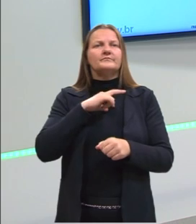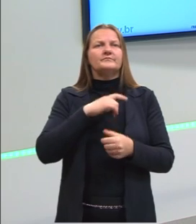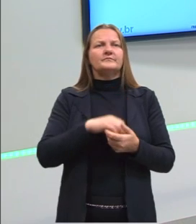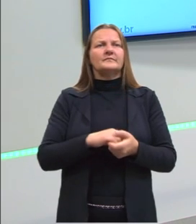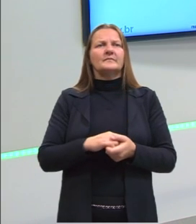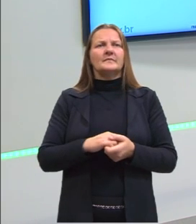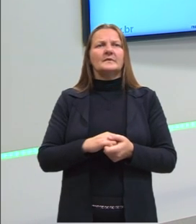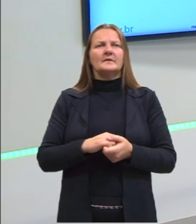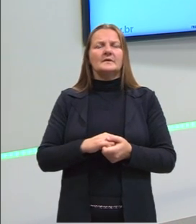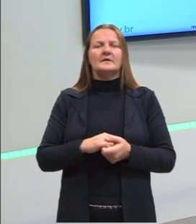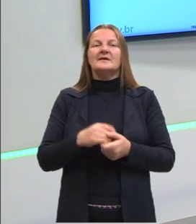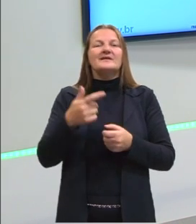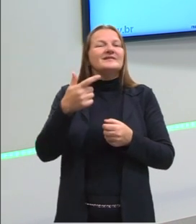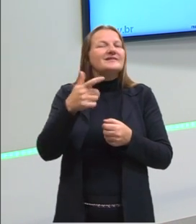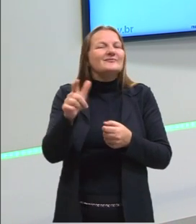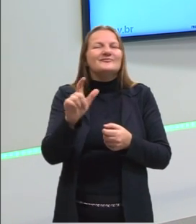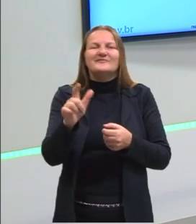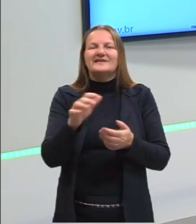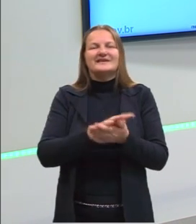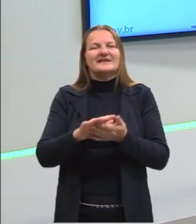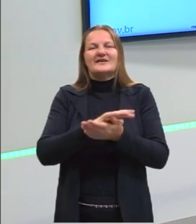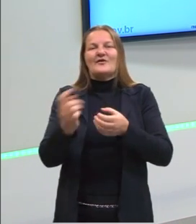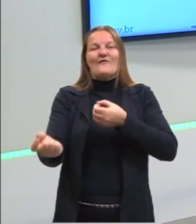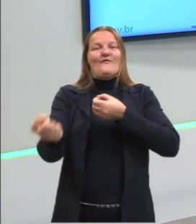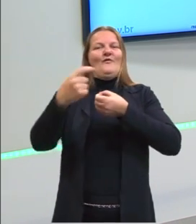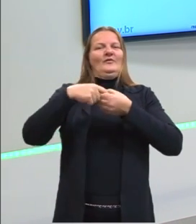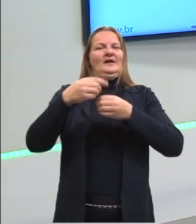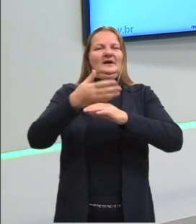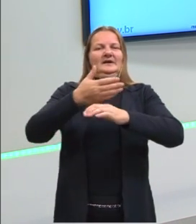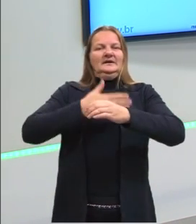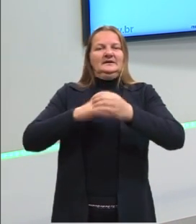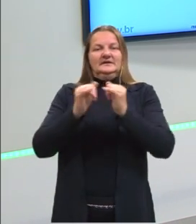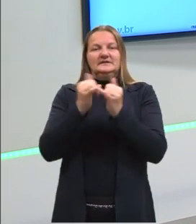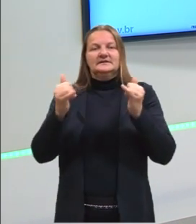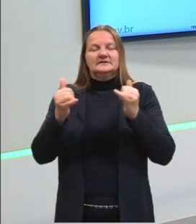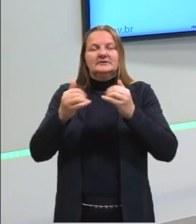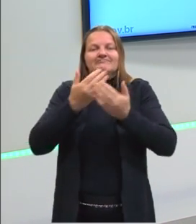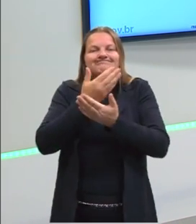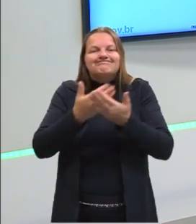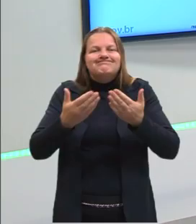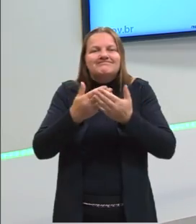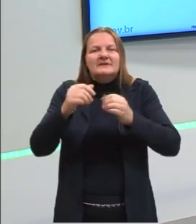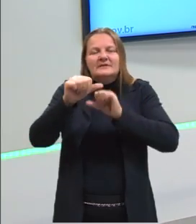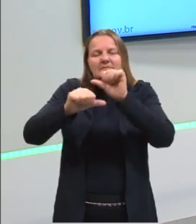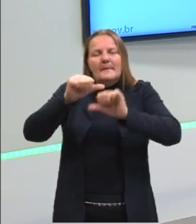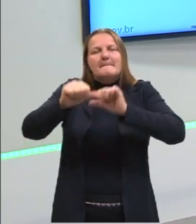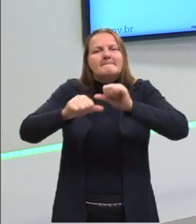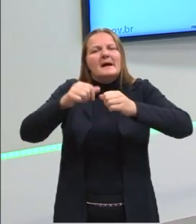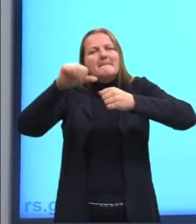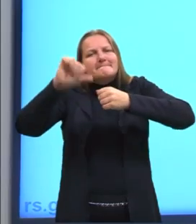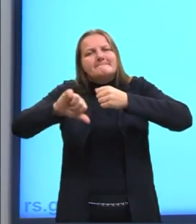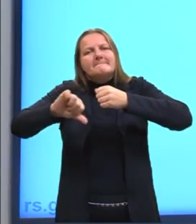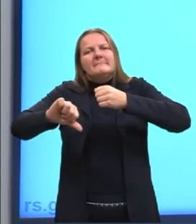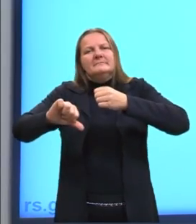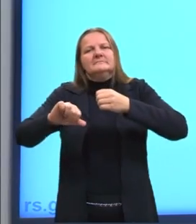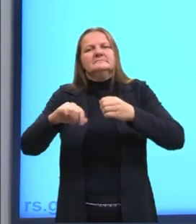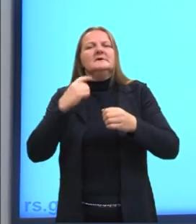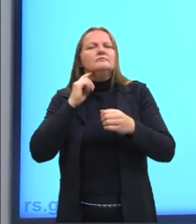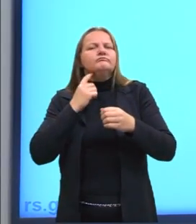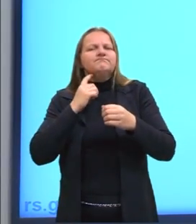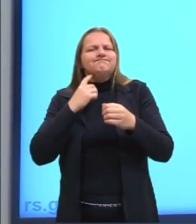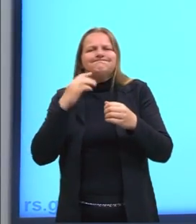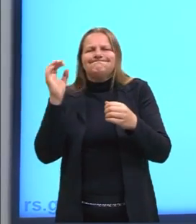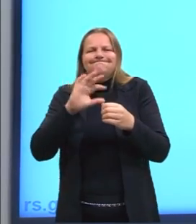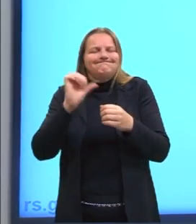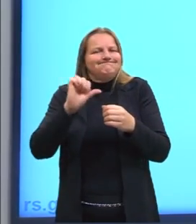de uma forma que não tem, né, como voltar. Então, a energia, ela não está sendo perdida, Ela está sendo transformada em uma energia que agora